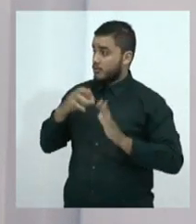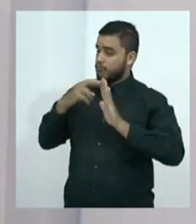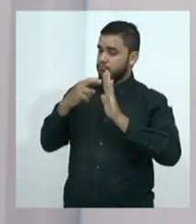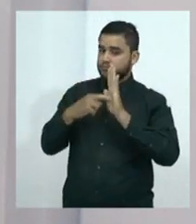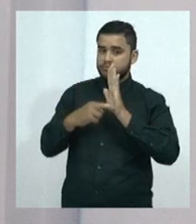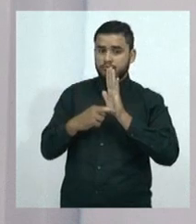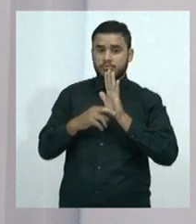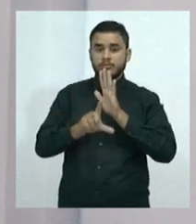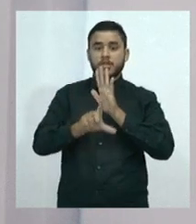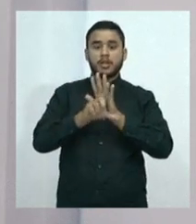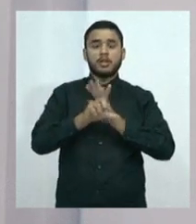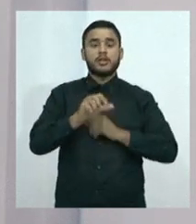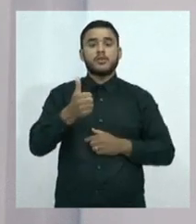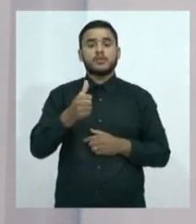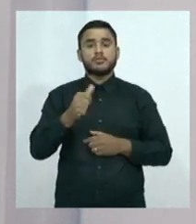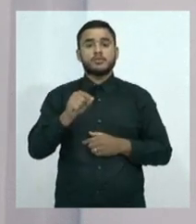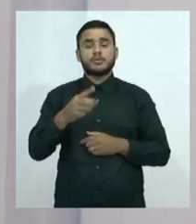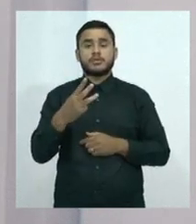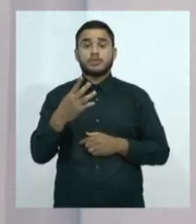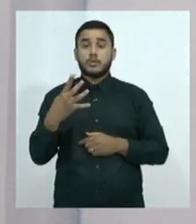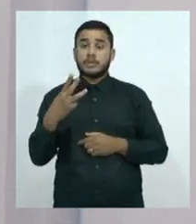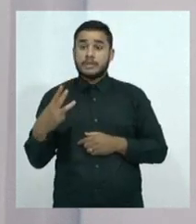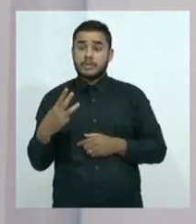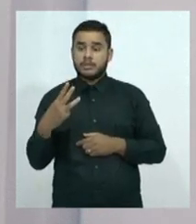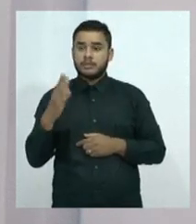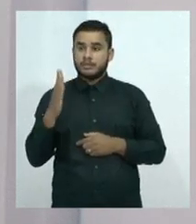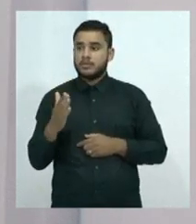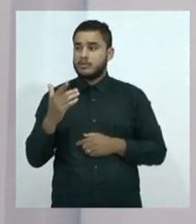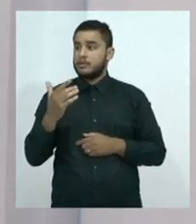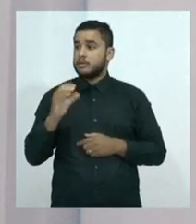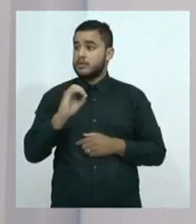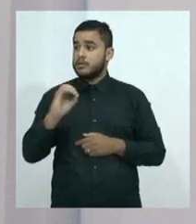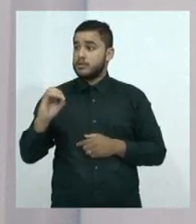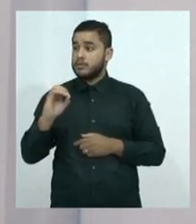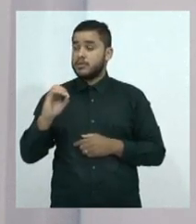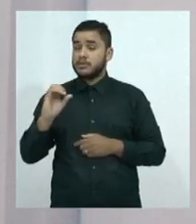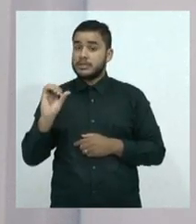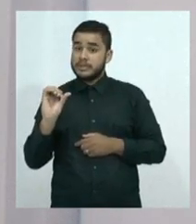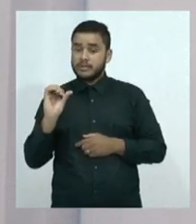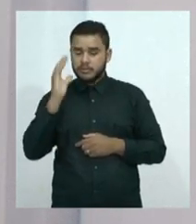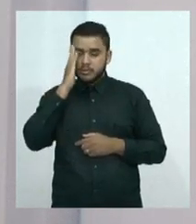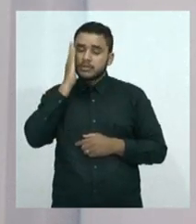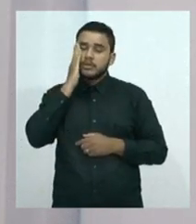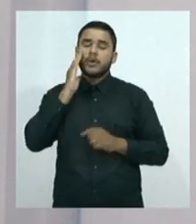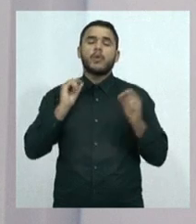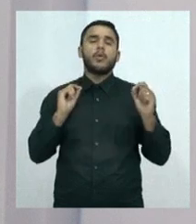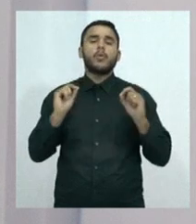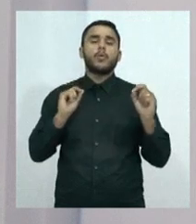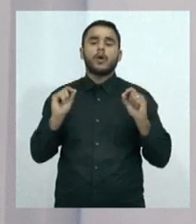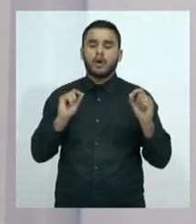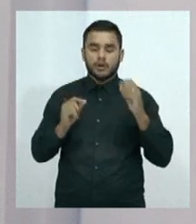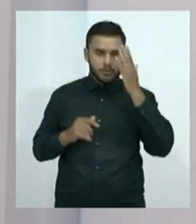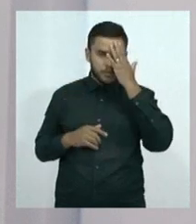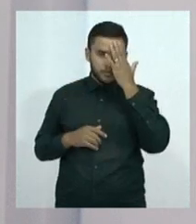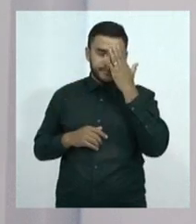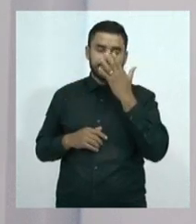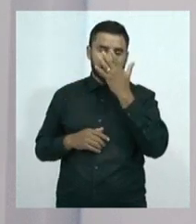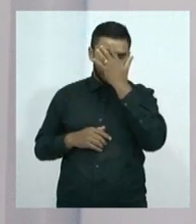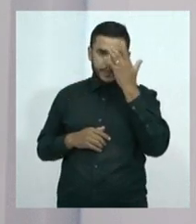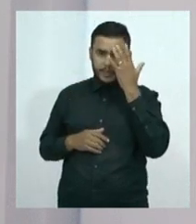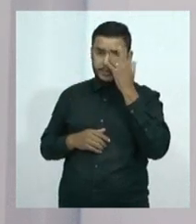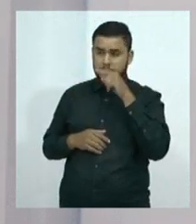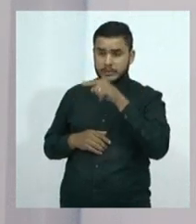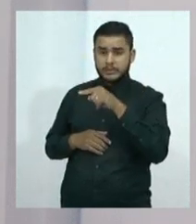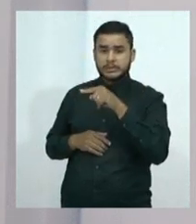.343, de 2006, que houve uma grande modificação especial sobre a questão da internação, que